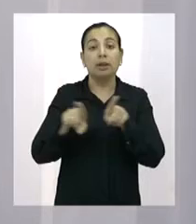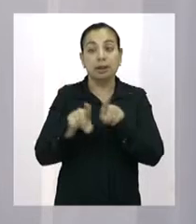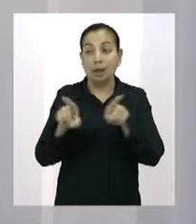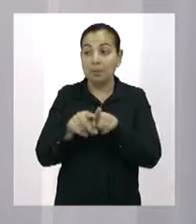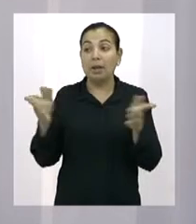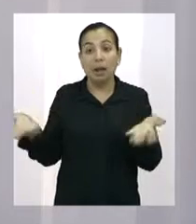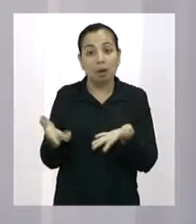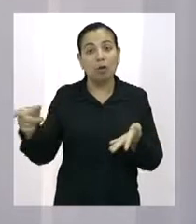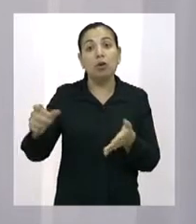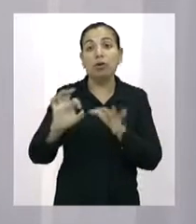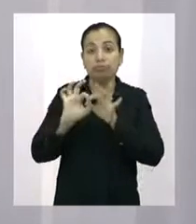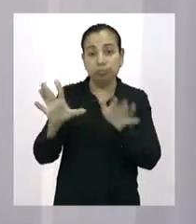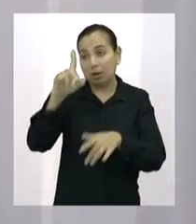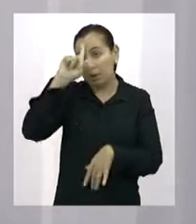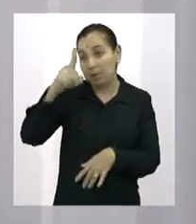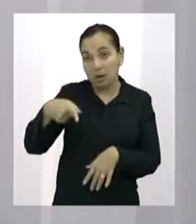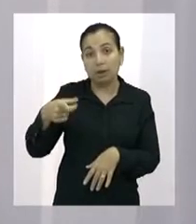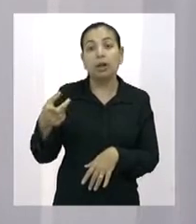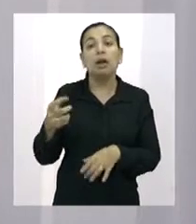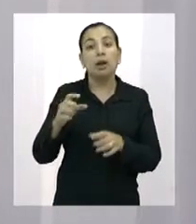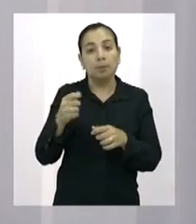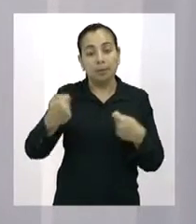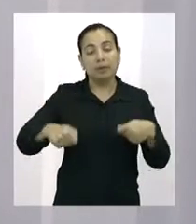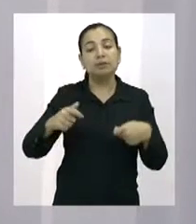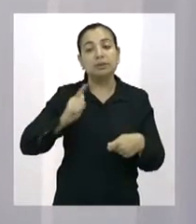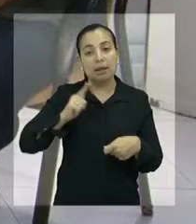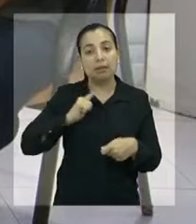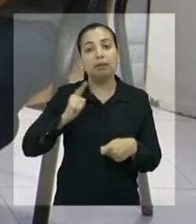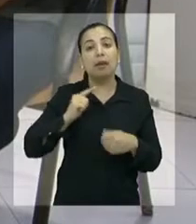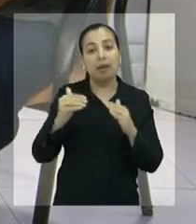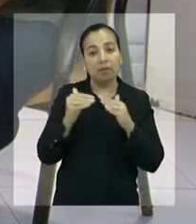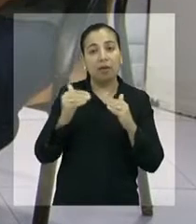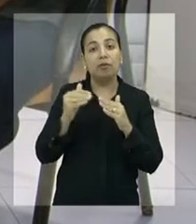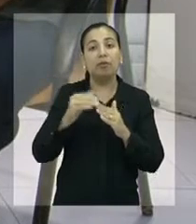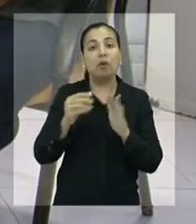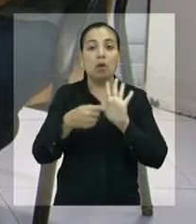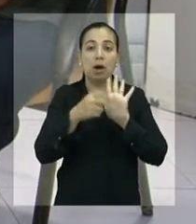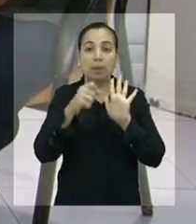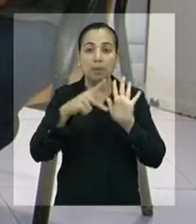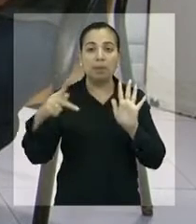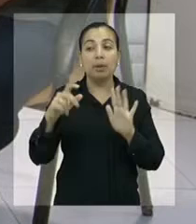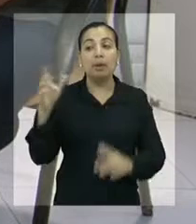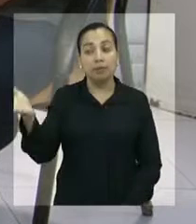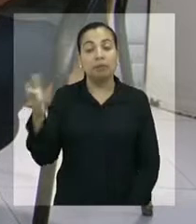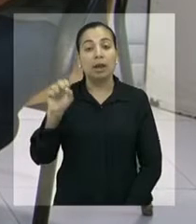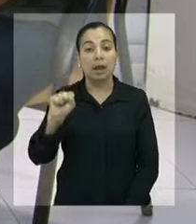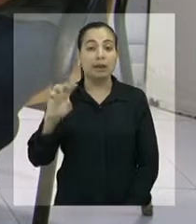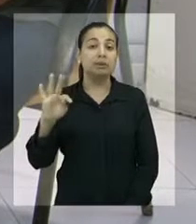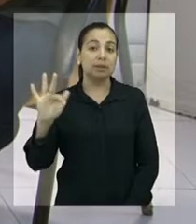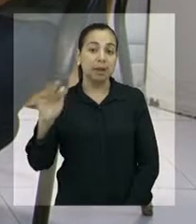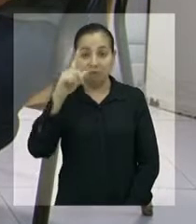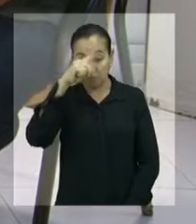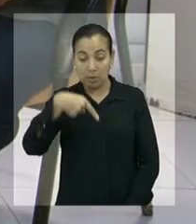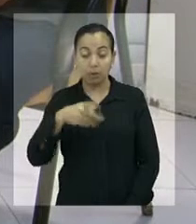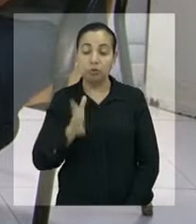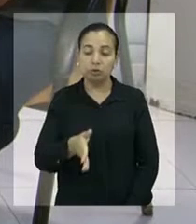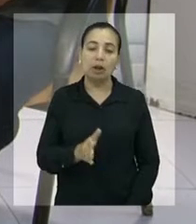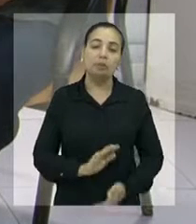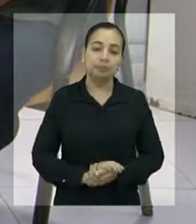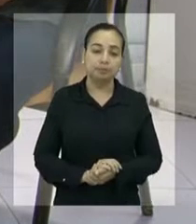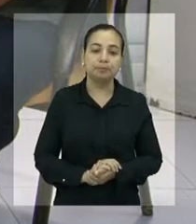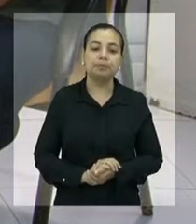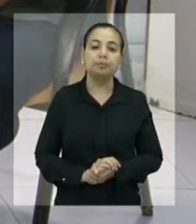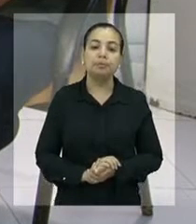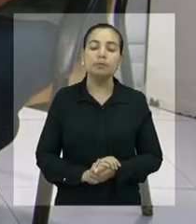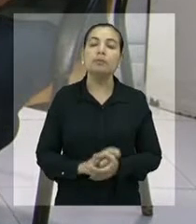Tribunal Federal a favor dos aplicativos. Muito bem. Bom, o senhor também participou de uma reunião na FEBRABANA, que é a Federação